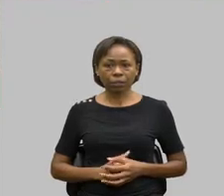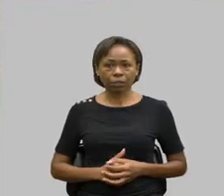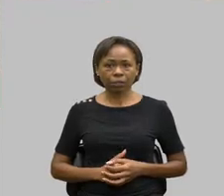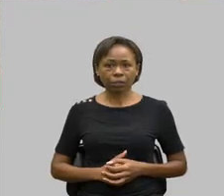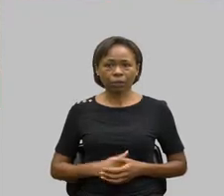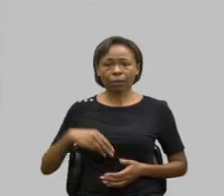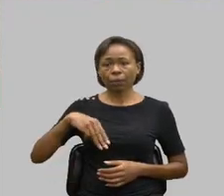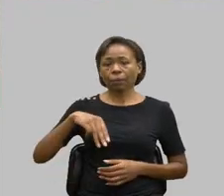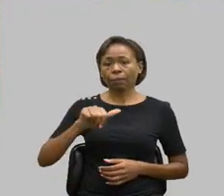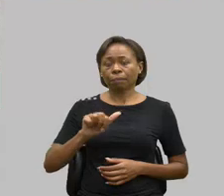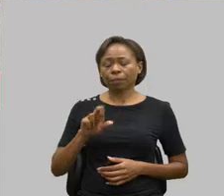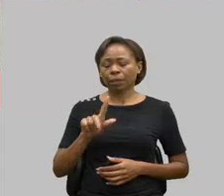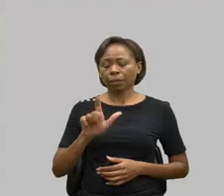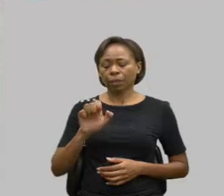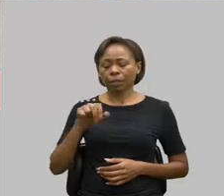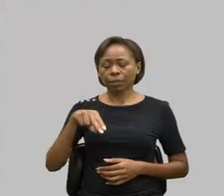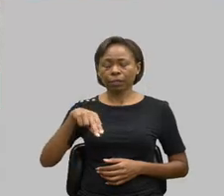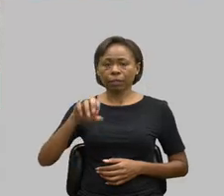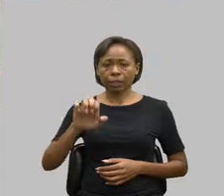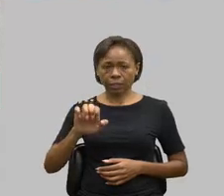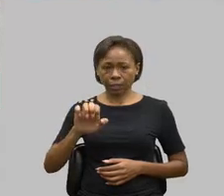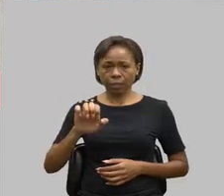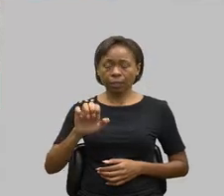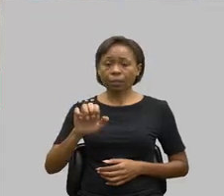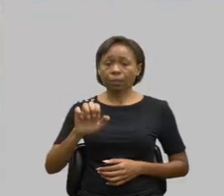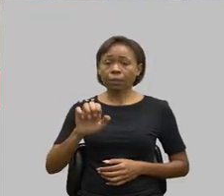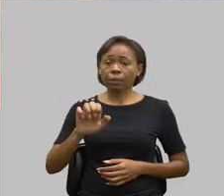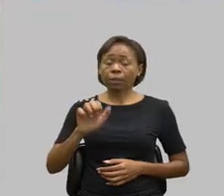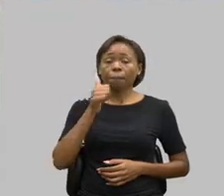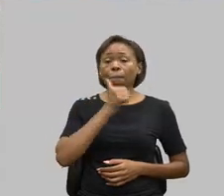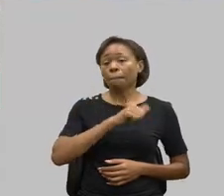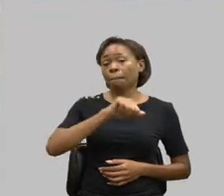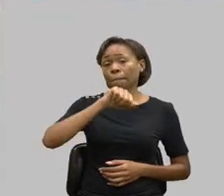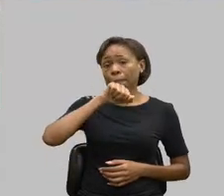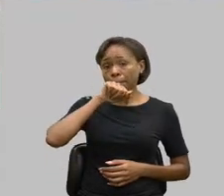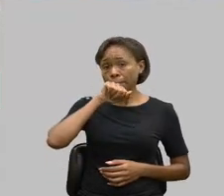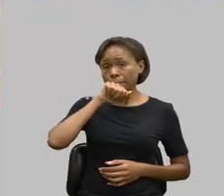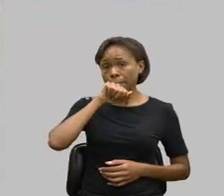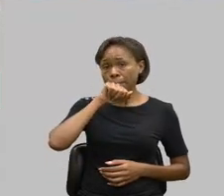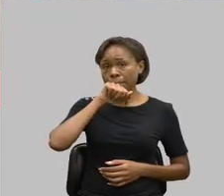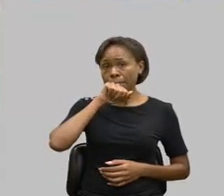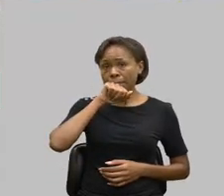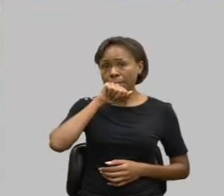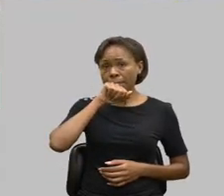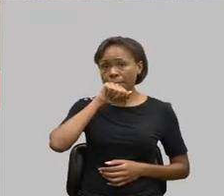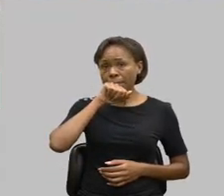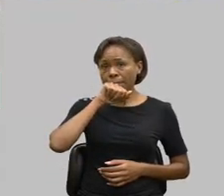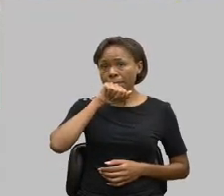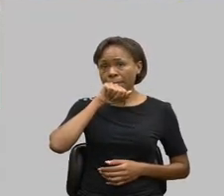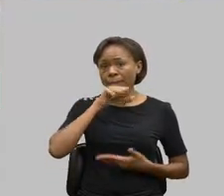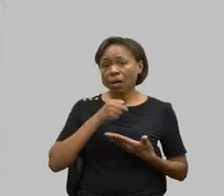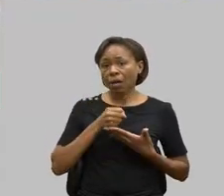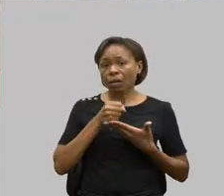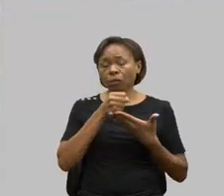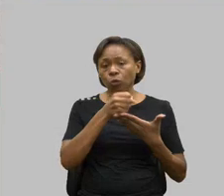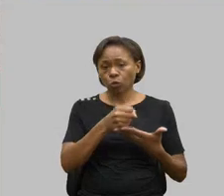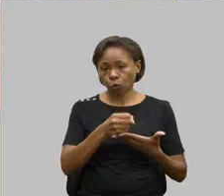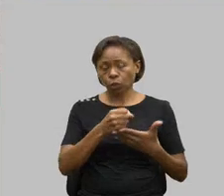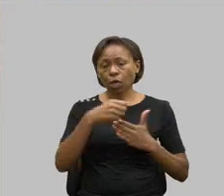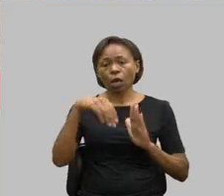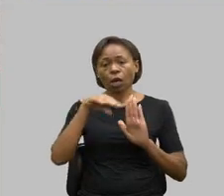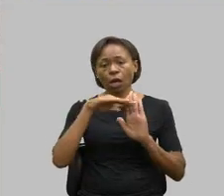Marlene Barbosa Silva, mãe e colaboradora do programa